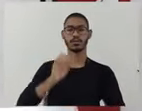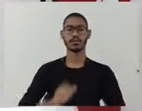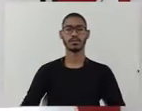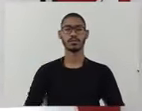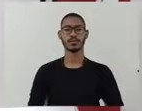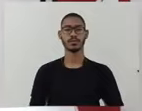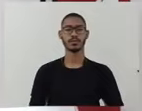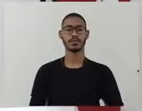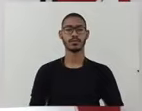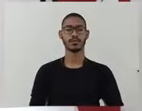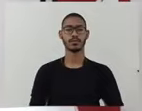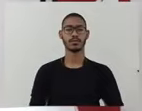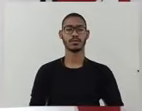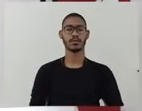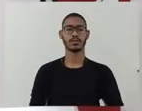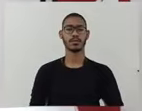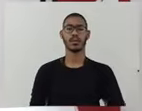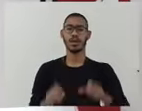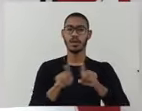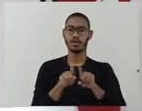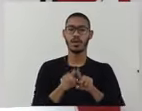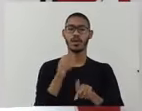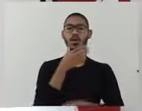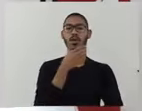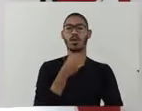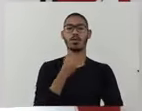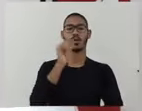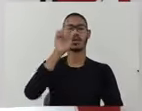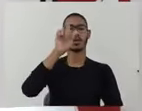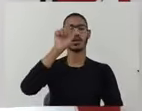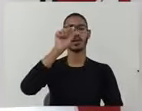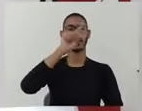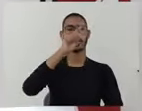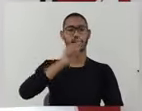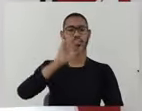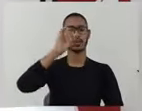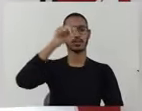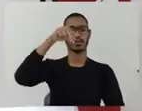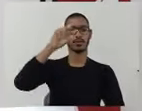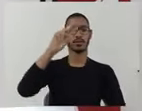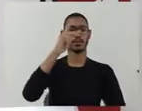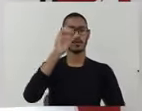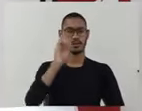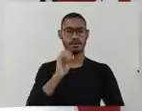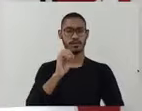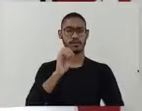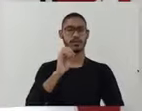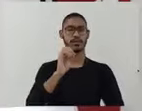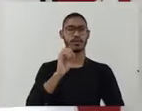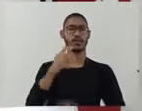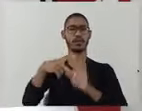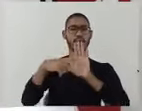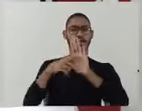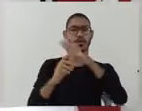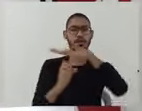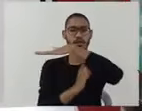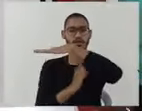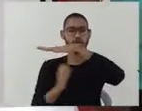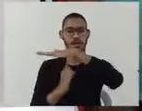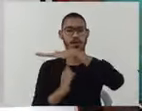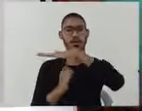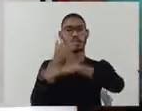dono, se sinta abraçado, Gazinho, aos nobres colegas aqui, motorista do município,